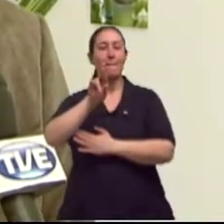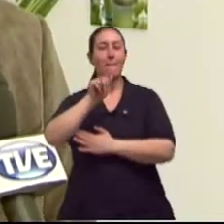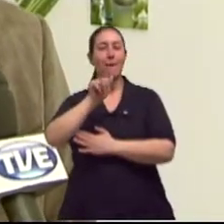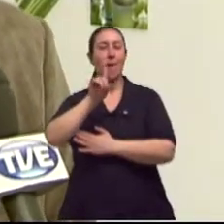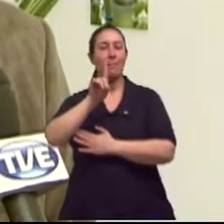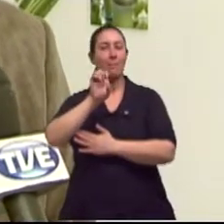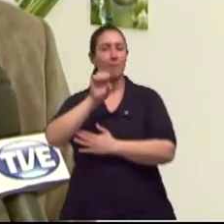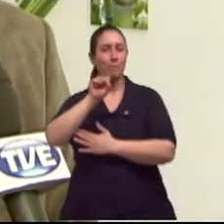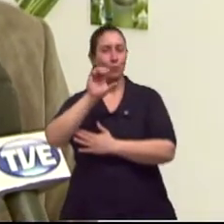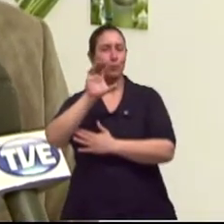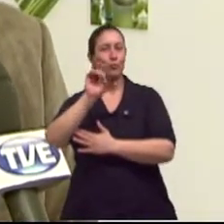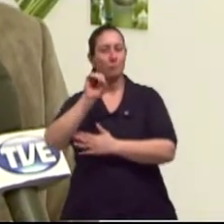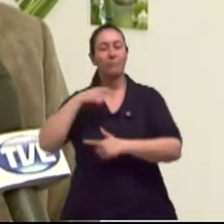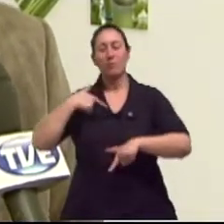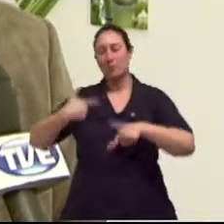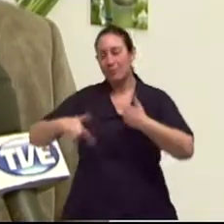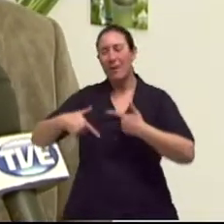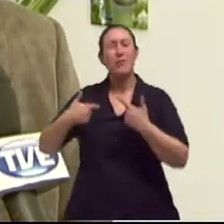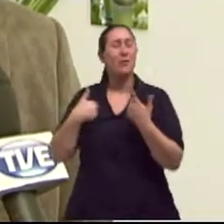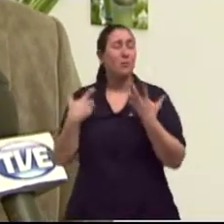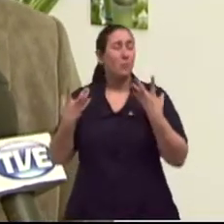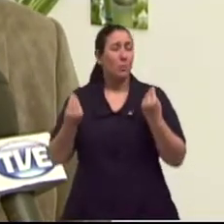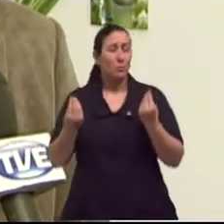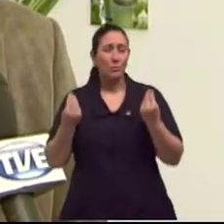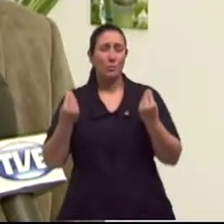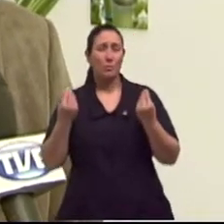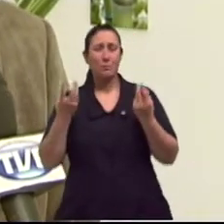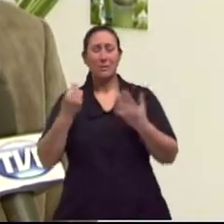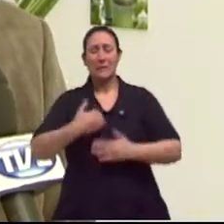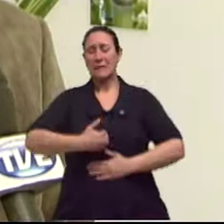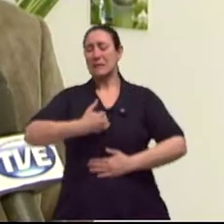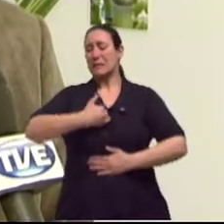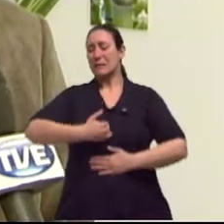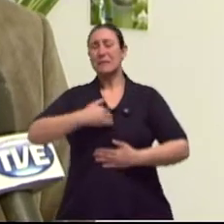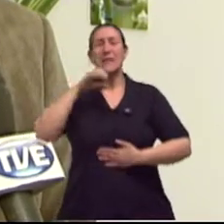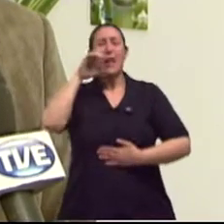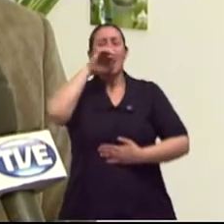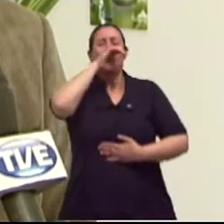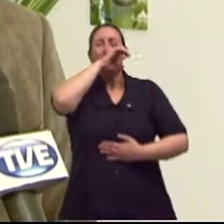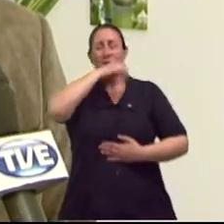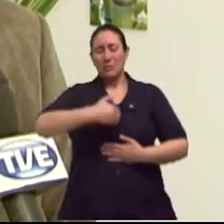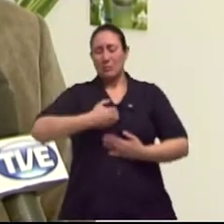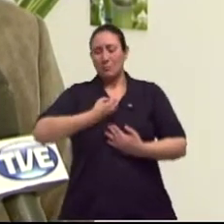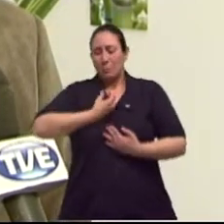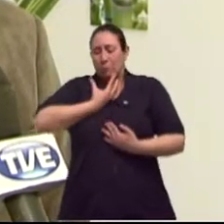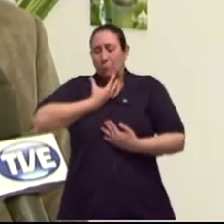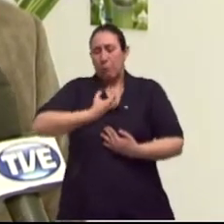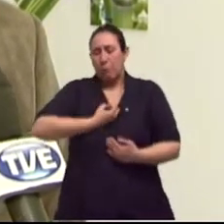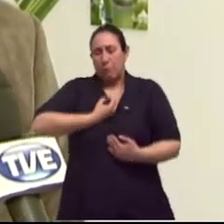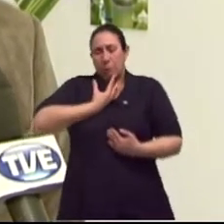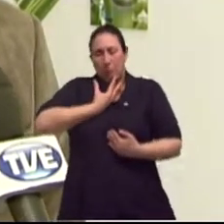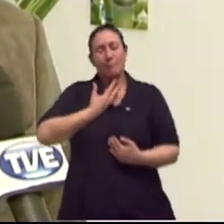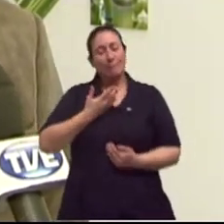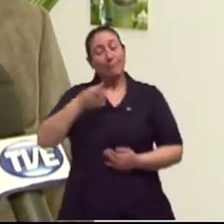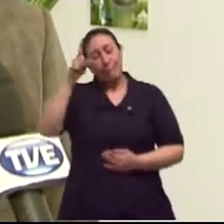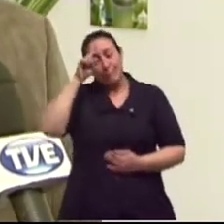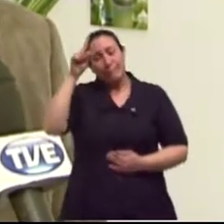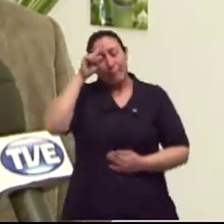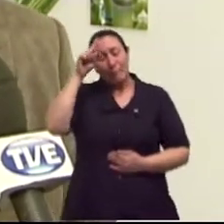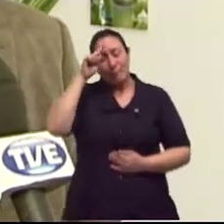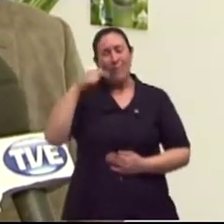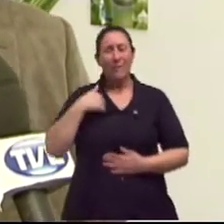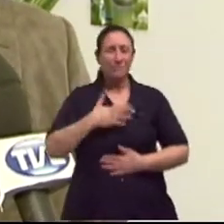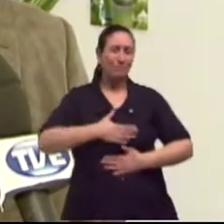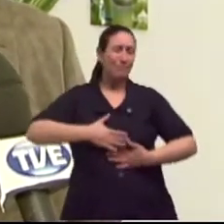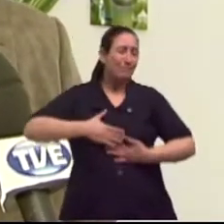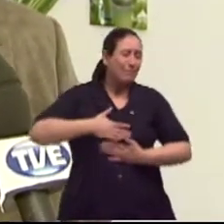problema de refluxo gastroesofágico, tinha azia, queimação e isso era uma coisa constante. Em